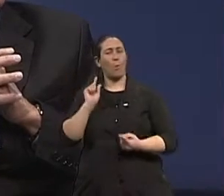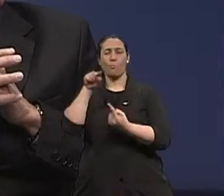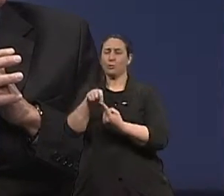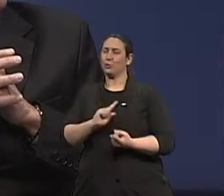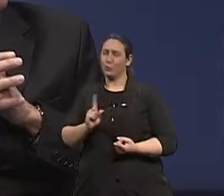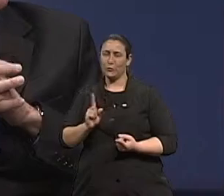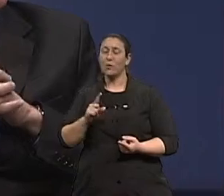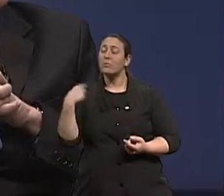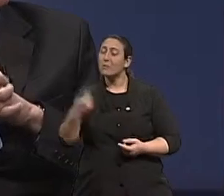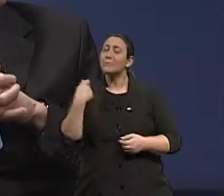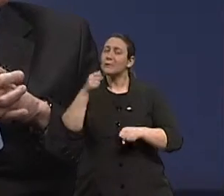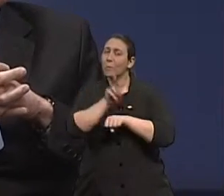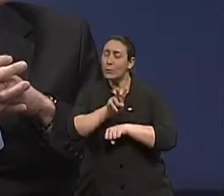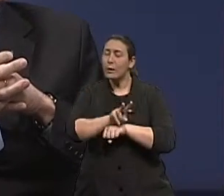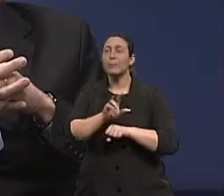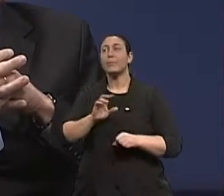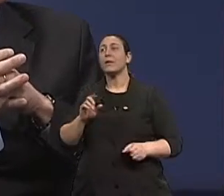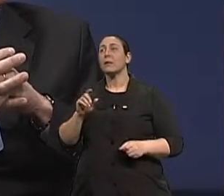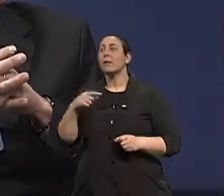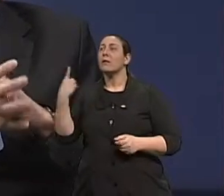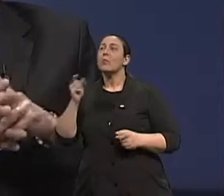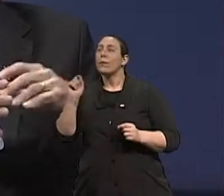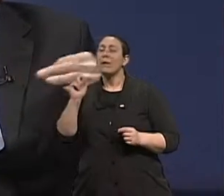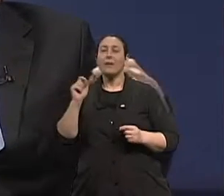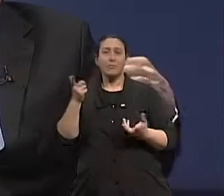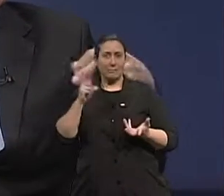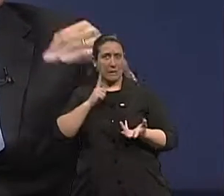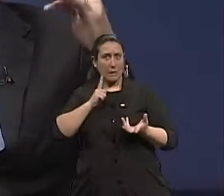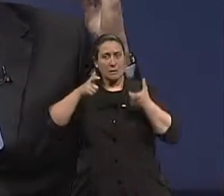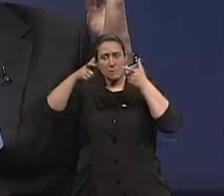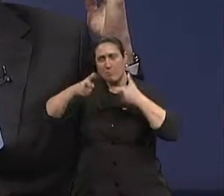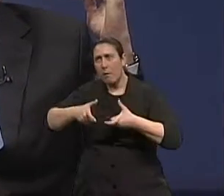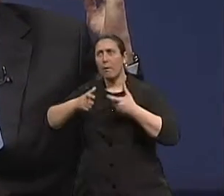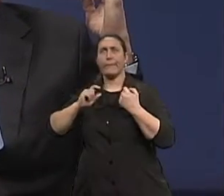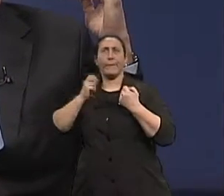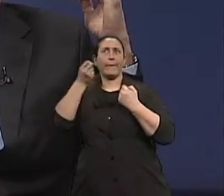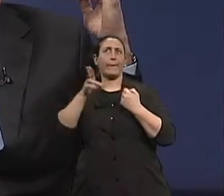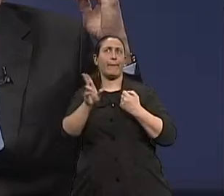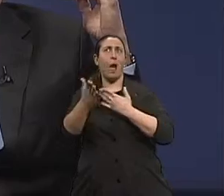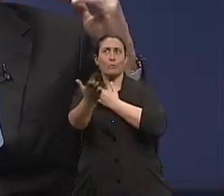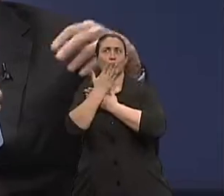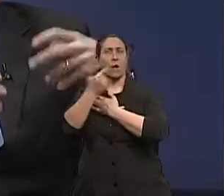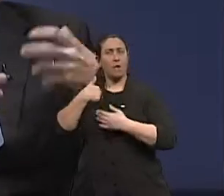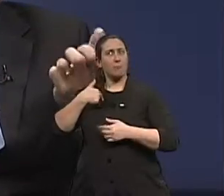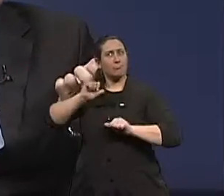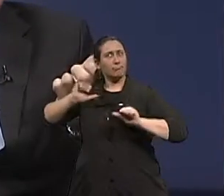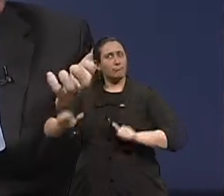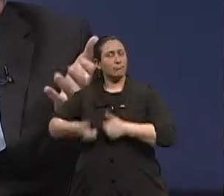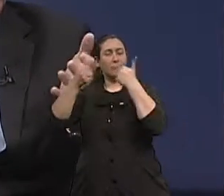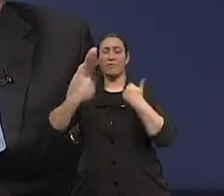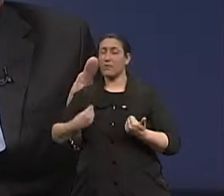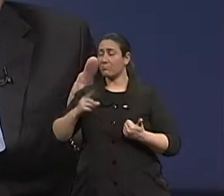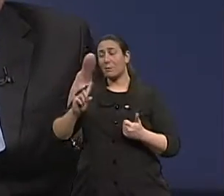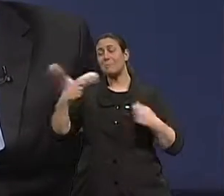vida, sim, e pelo ambiente, nós não temos nenhuma receita para que as pessoas atinjam essa fase da vida bem. Primeiro, eu tenho que me